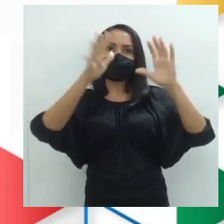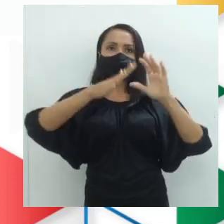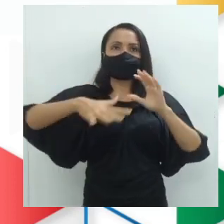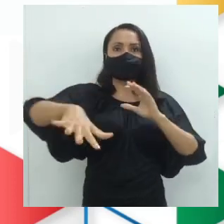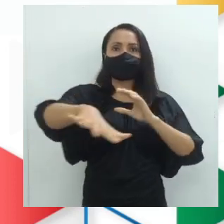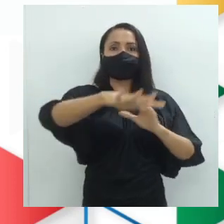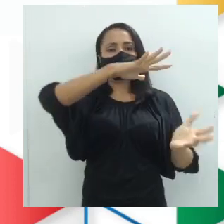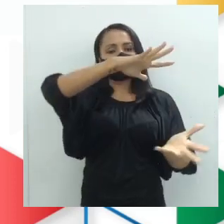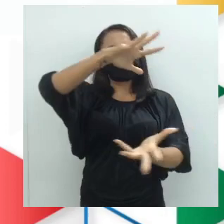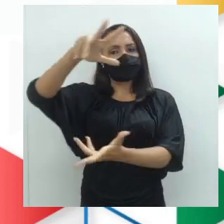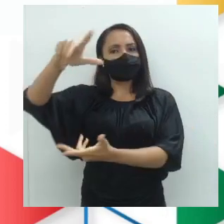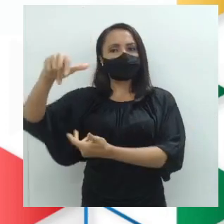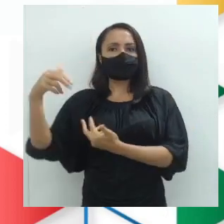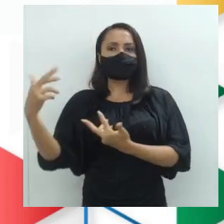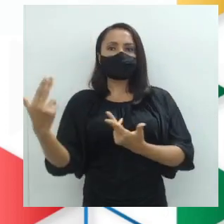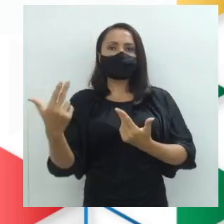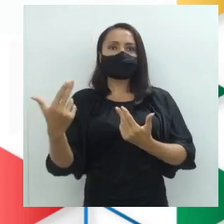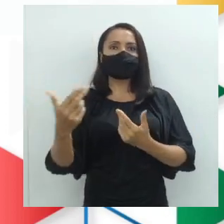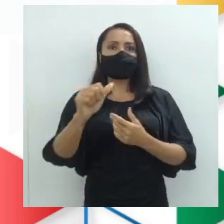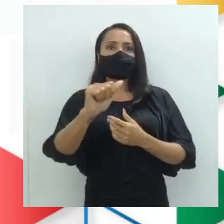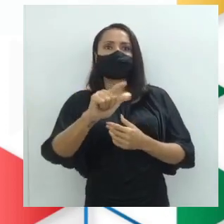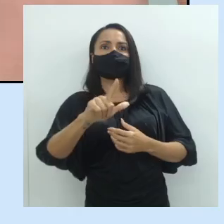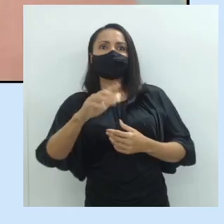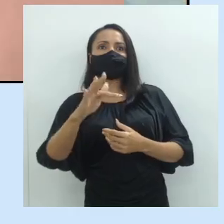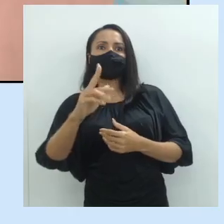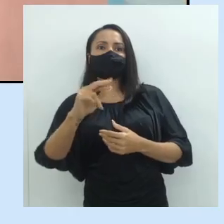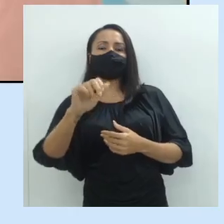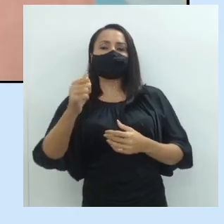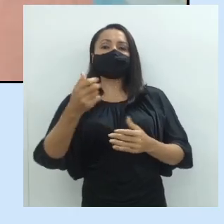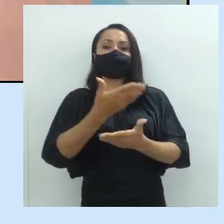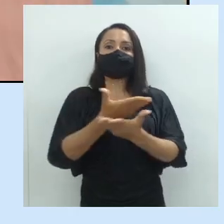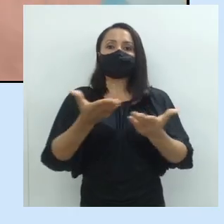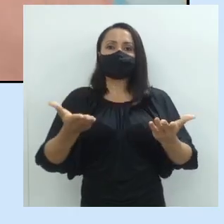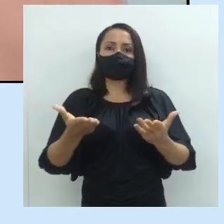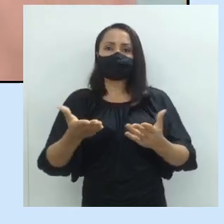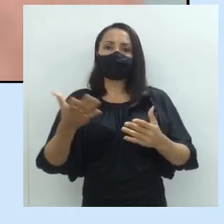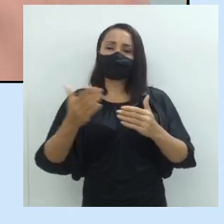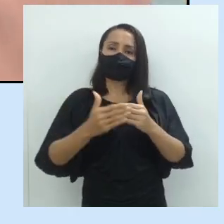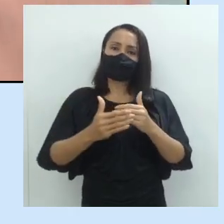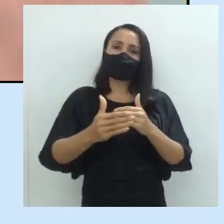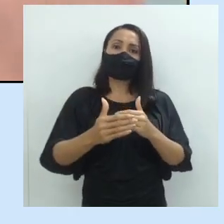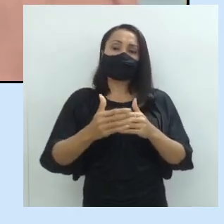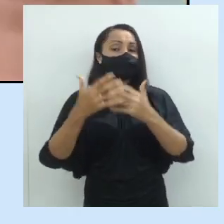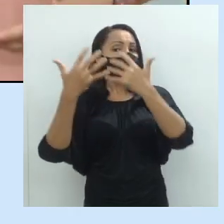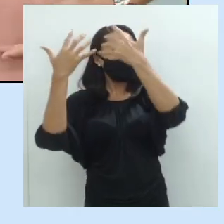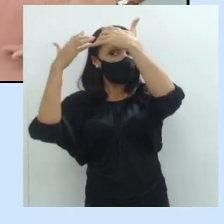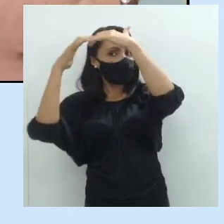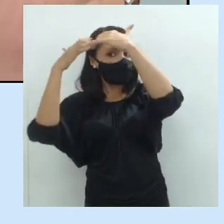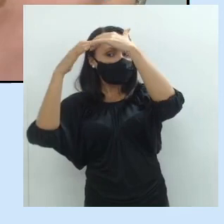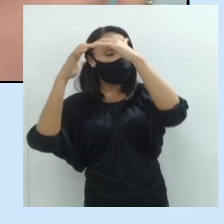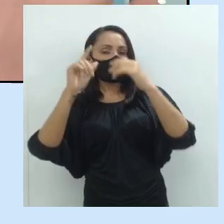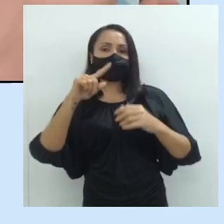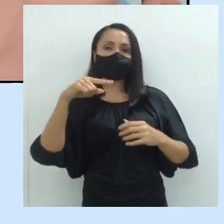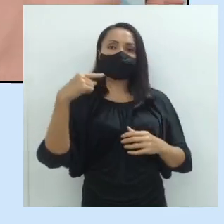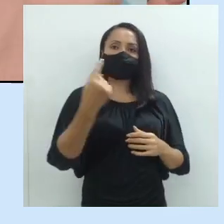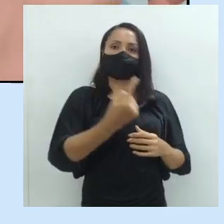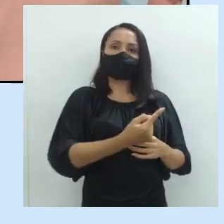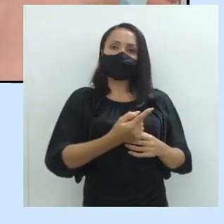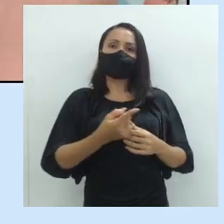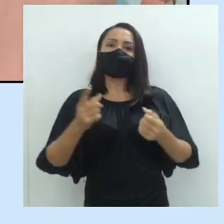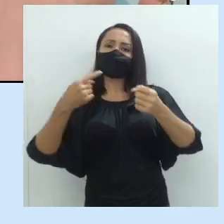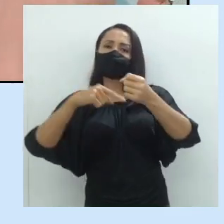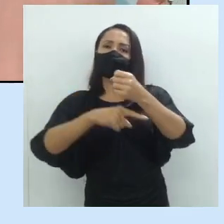como o universo, Alfred Wigner. Então vejam só, mediante a essa reflexão, vamos adentrar,